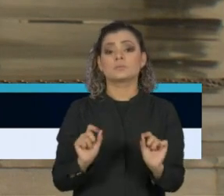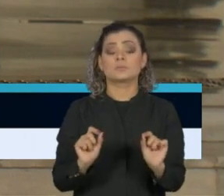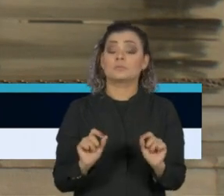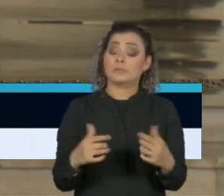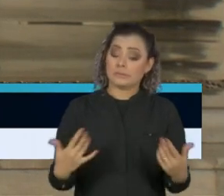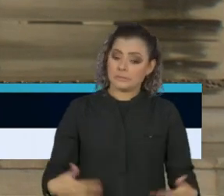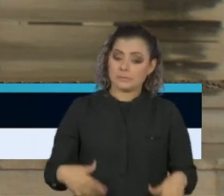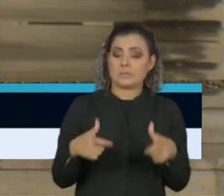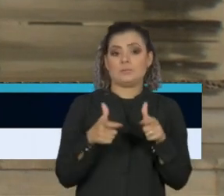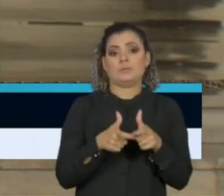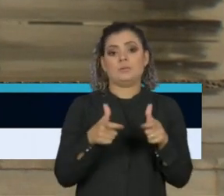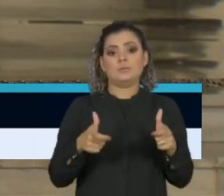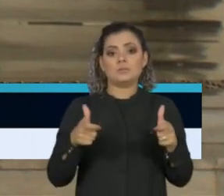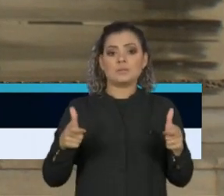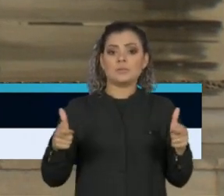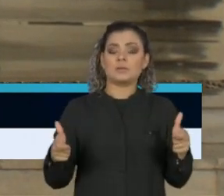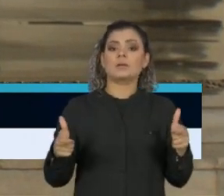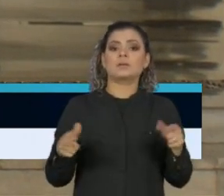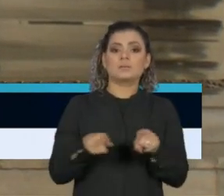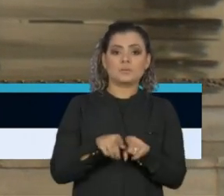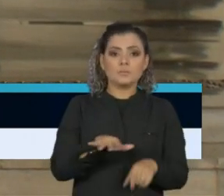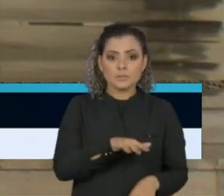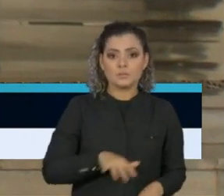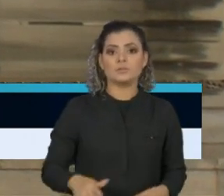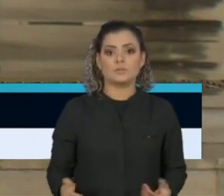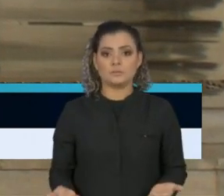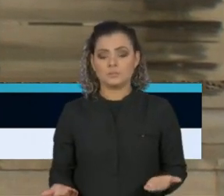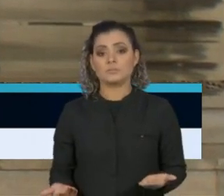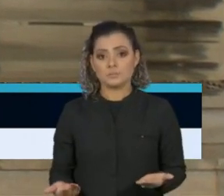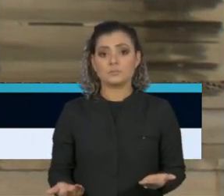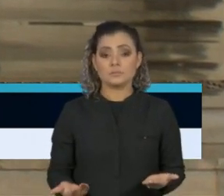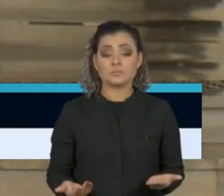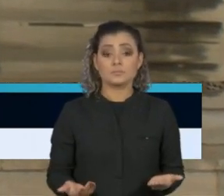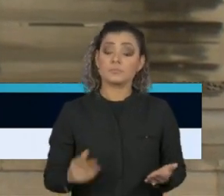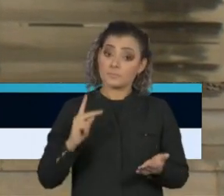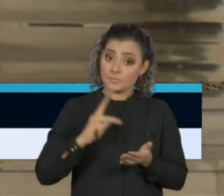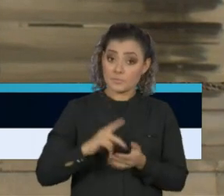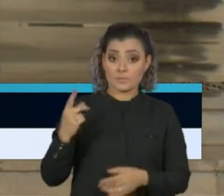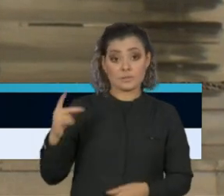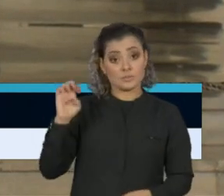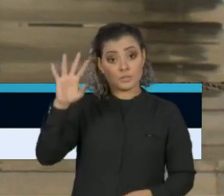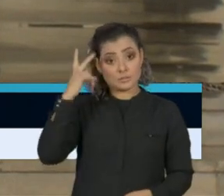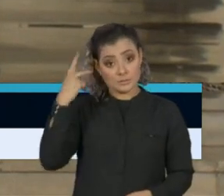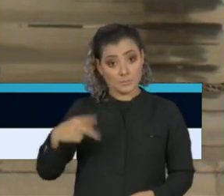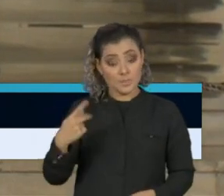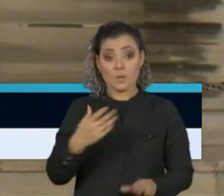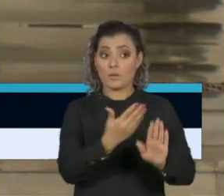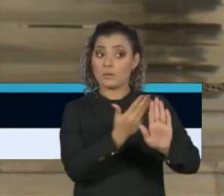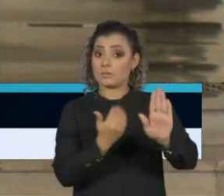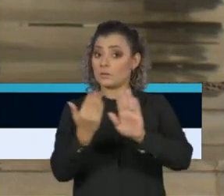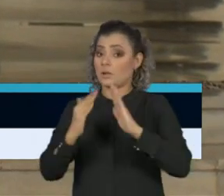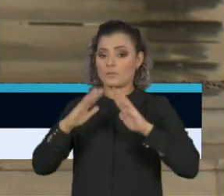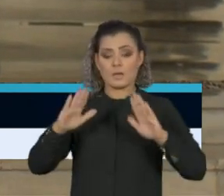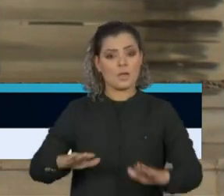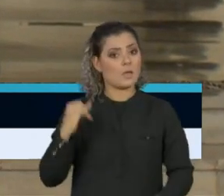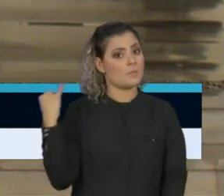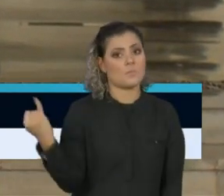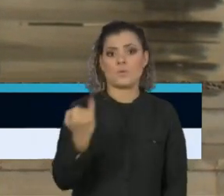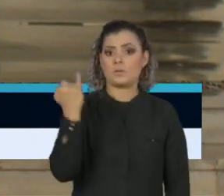ampliarmos as medidas já editadas pelo governo do Estado de São Paulo. O distanciamento social,